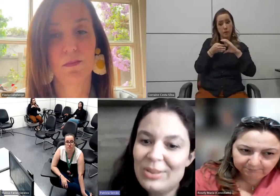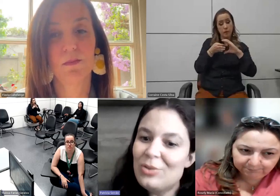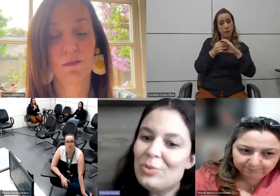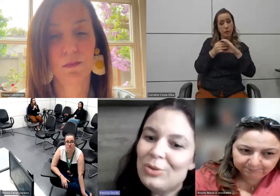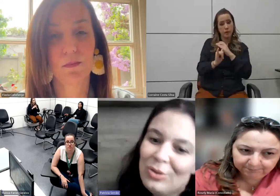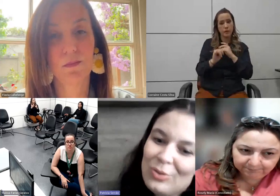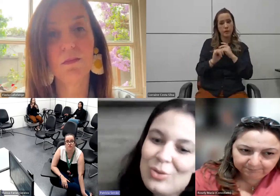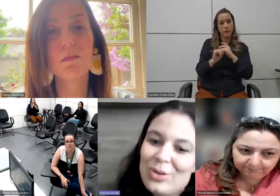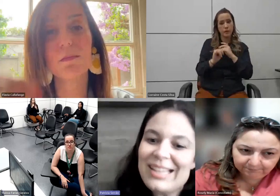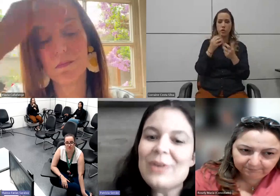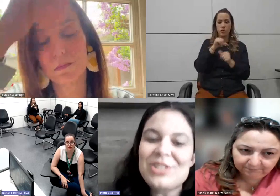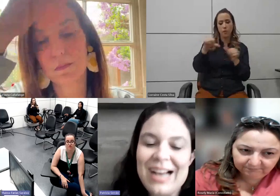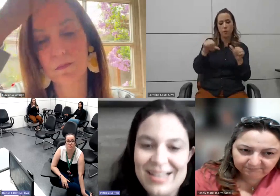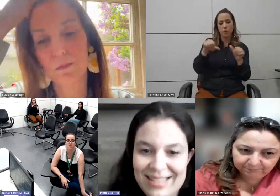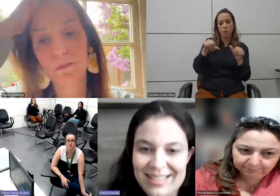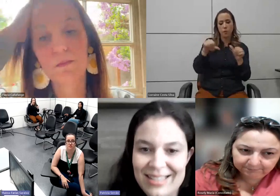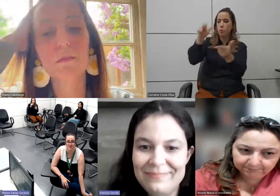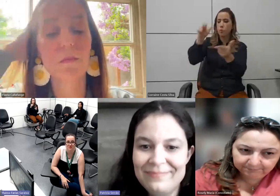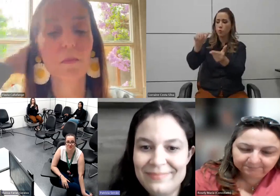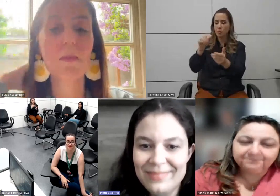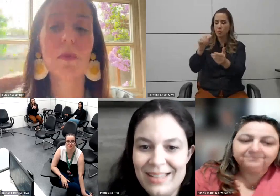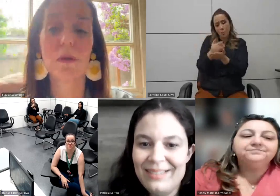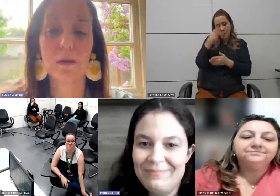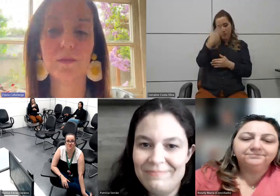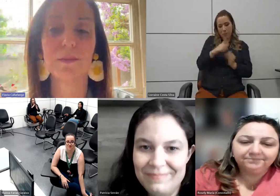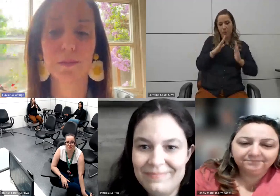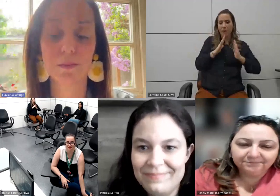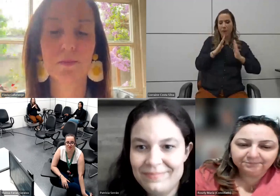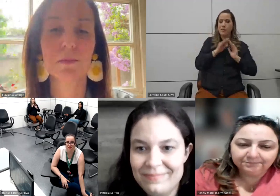mas a gente começa mudando o mundo no quintal de casa aqui.